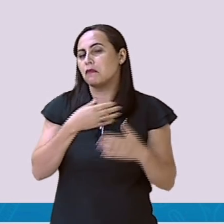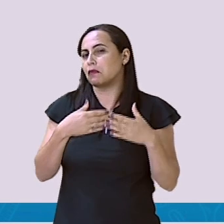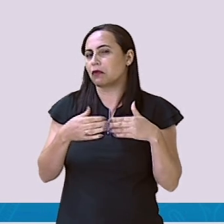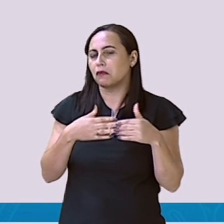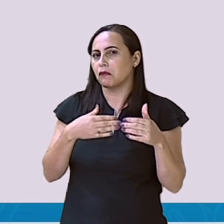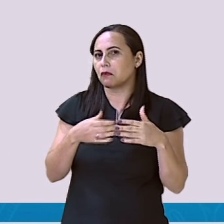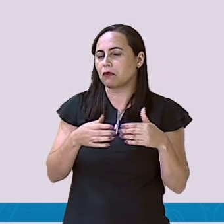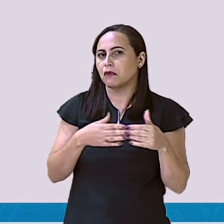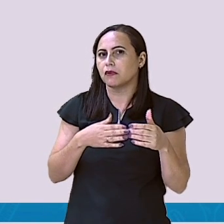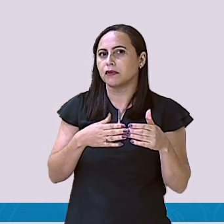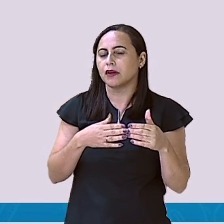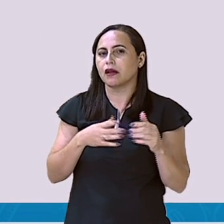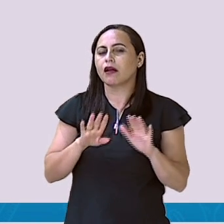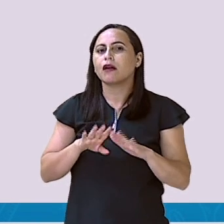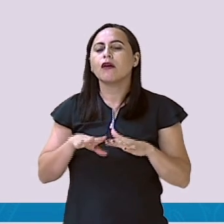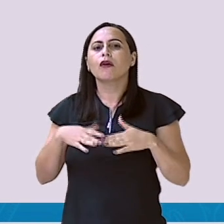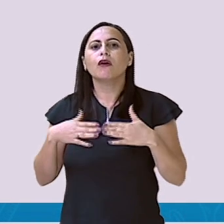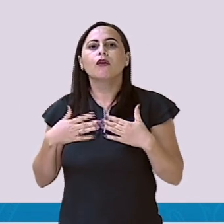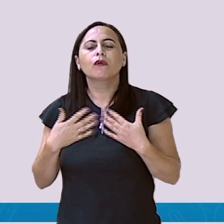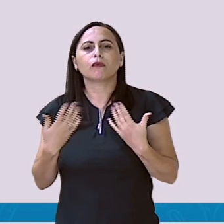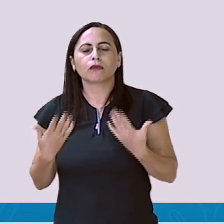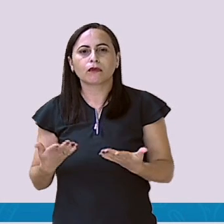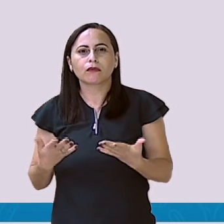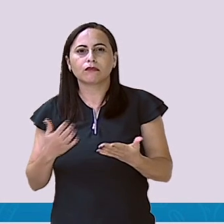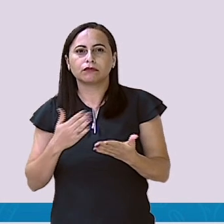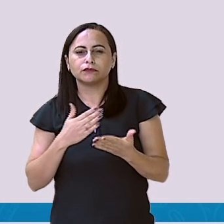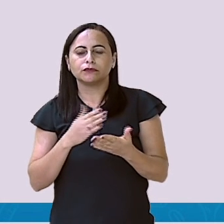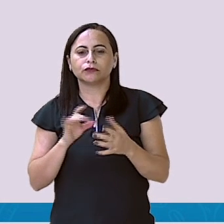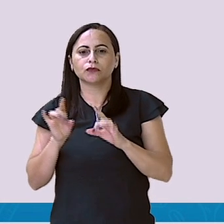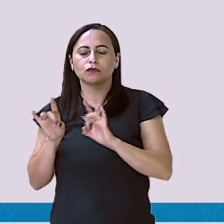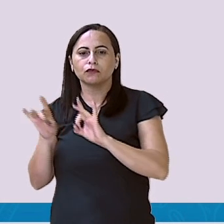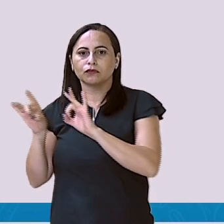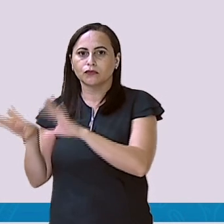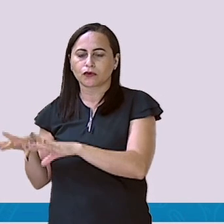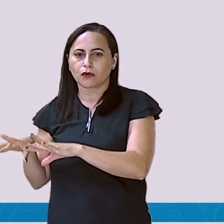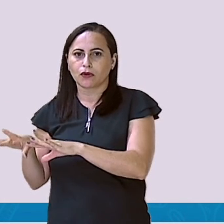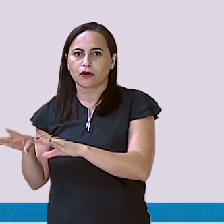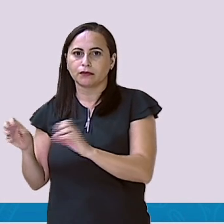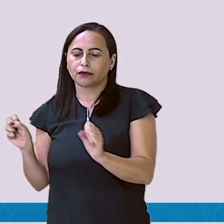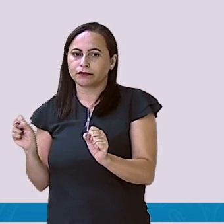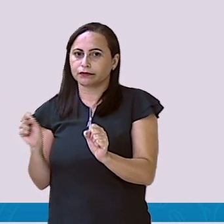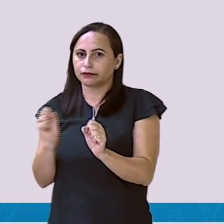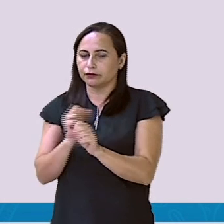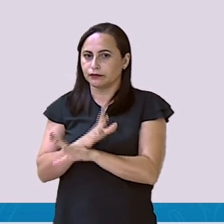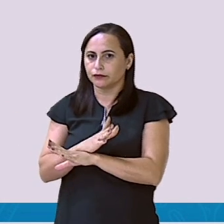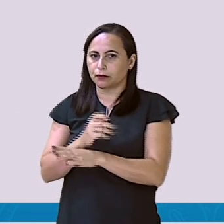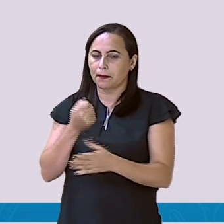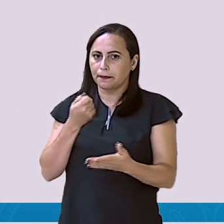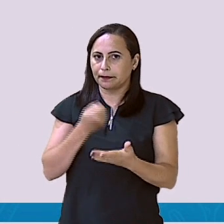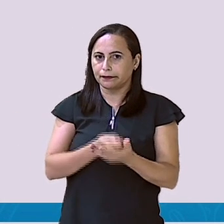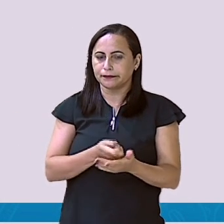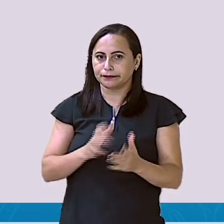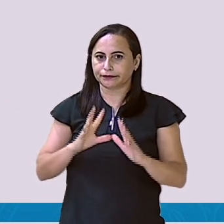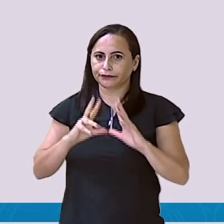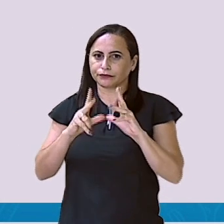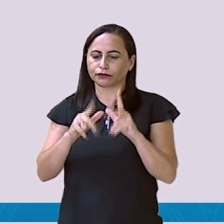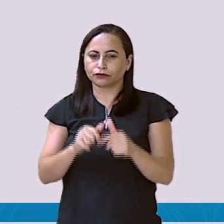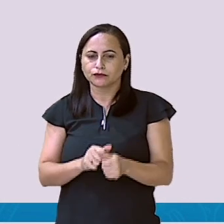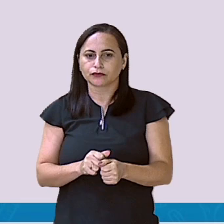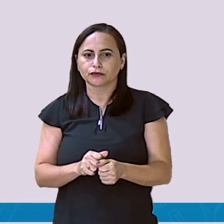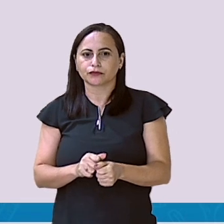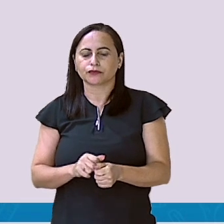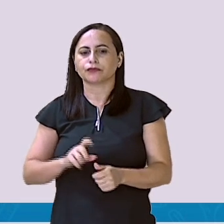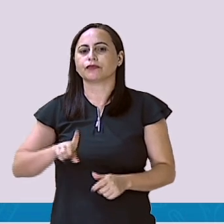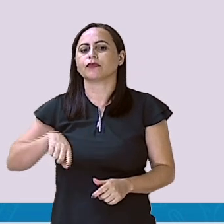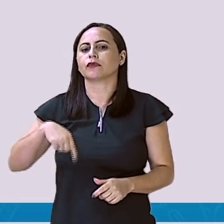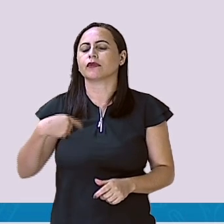irá sobrar para Carlos após pagar todas as suas contas. Tá bom? Tá Logo